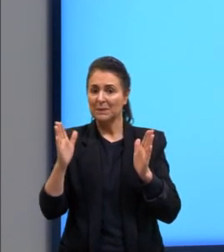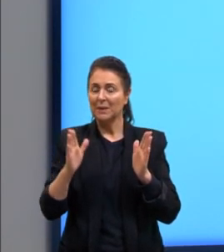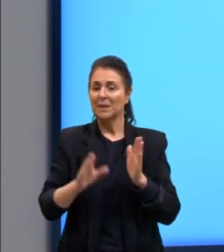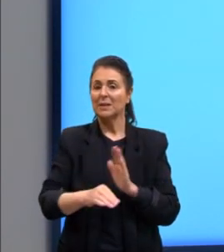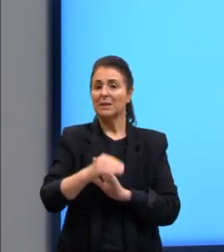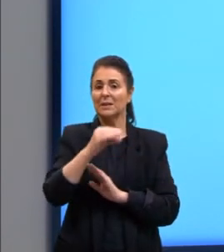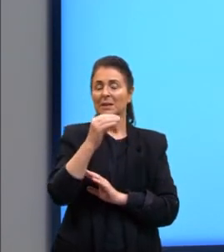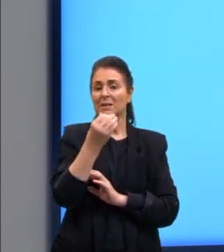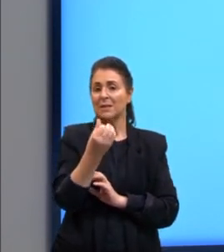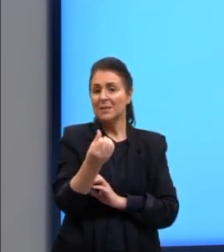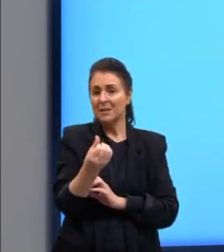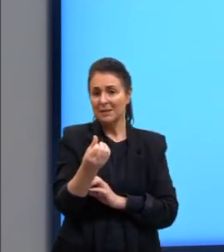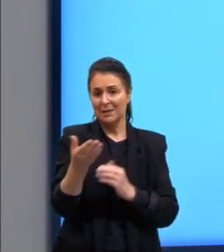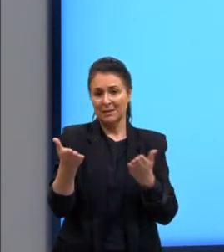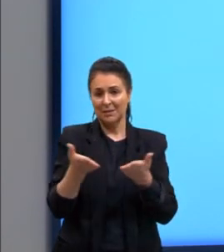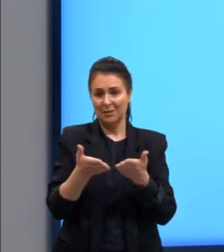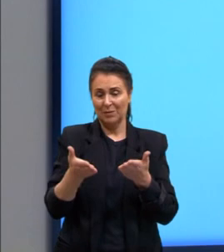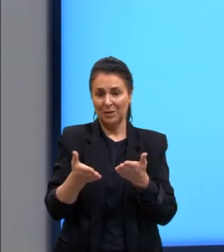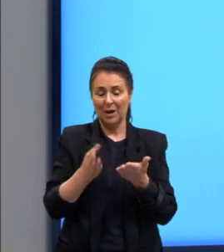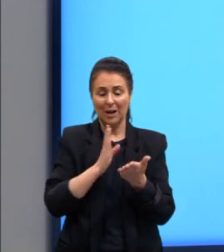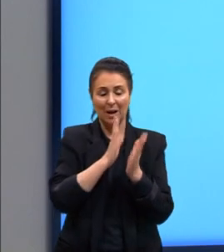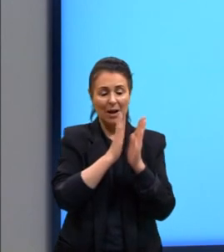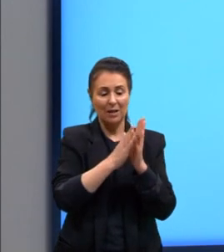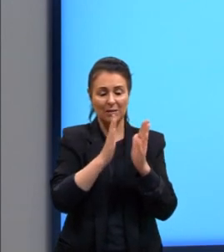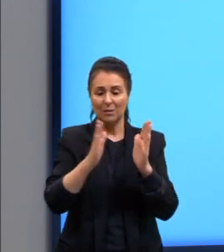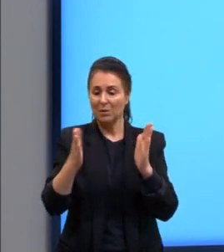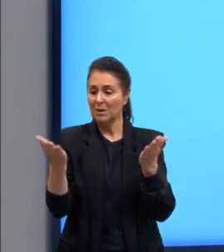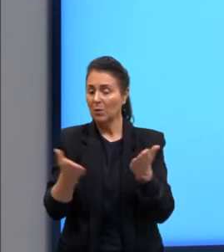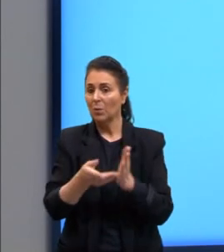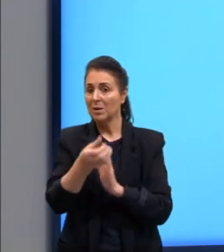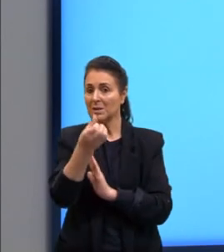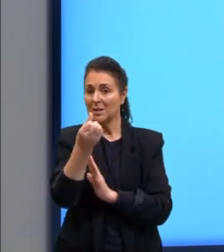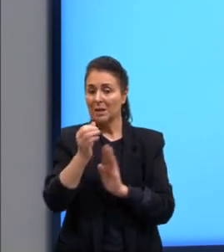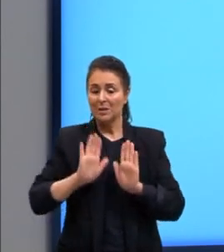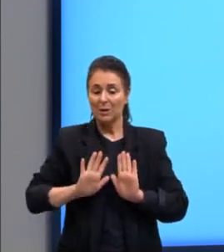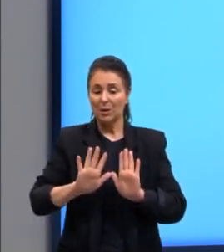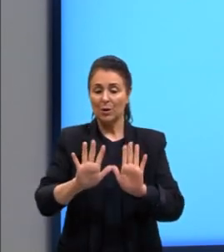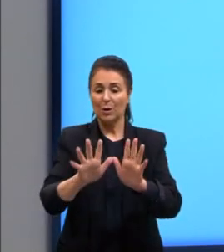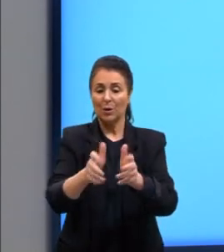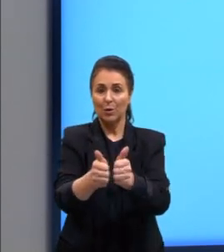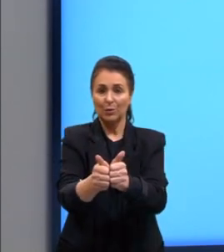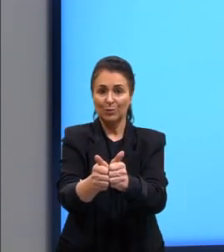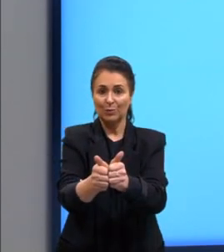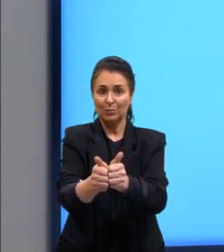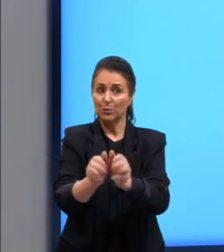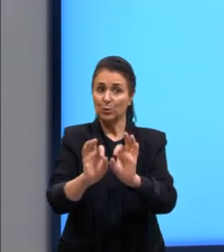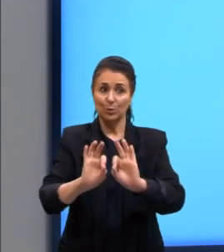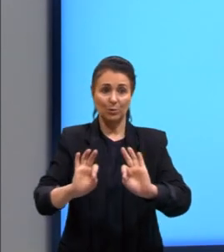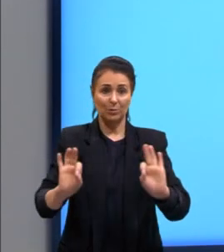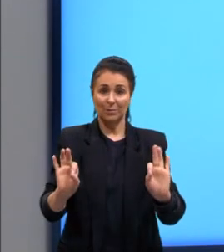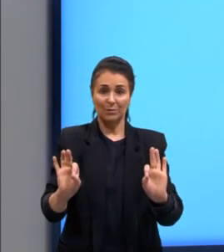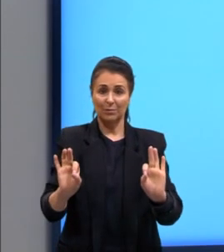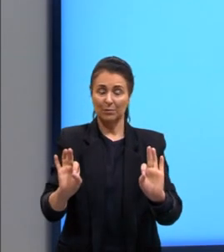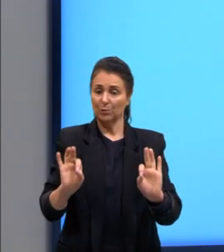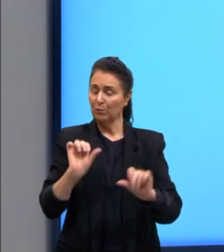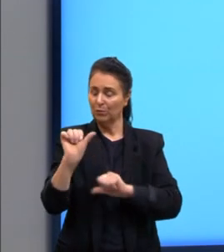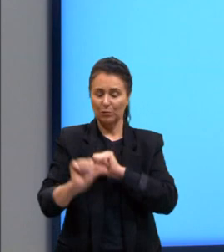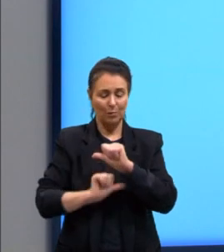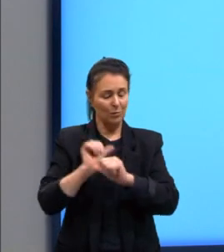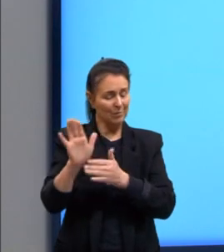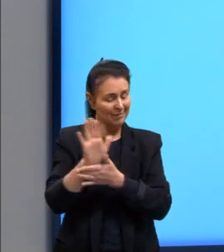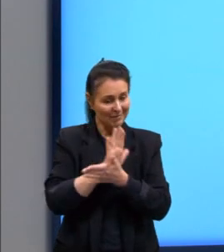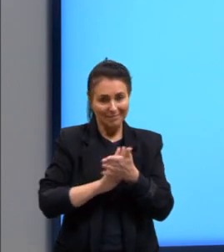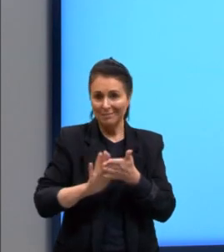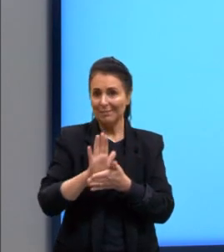com 6. A sequência vai continuar com 6 códons. Normal, não vai mexer em nada.